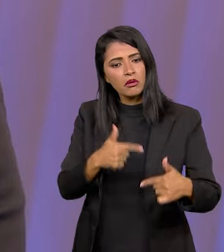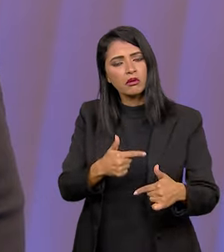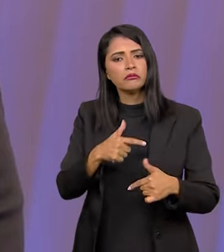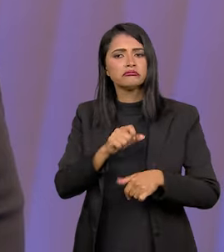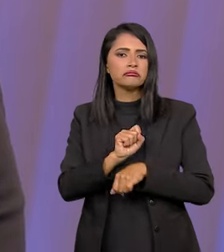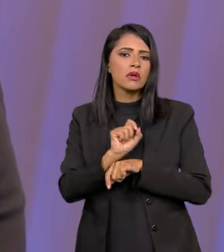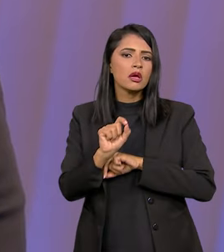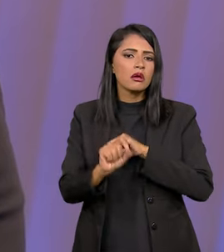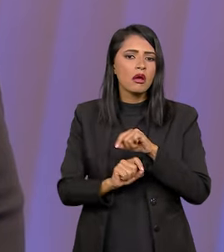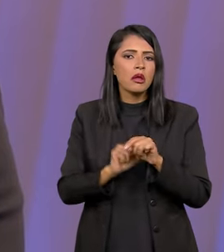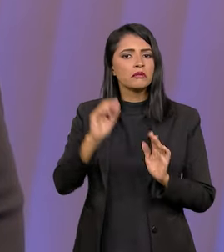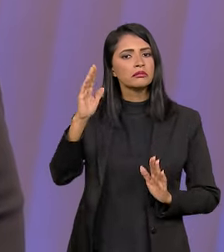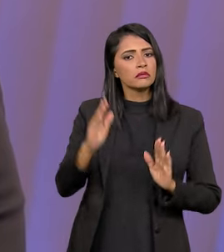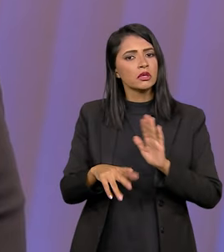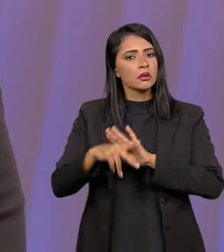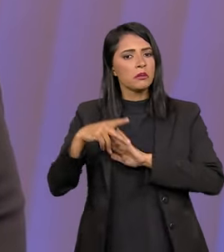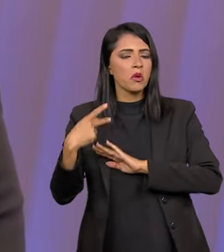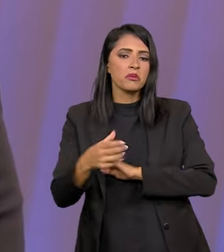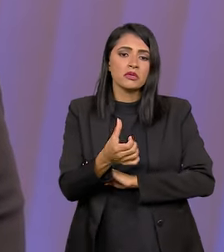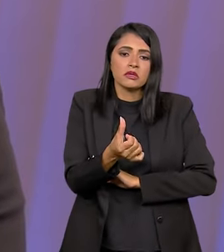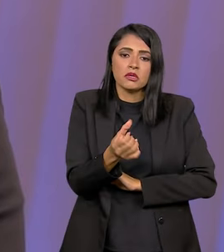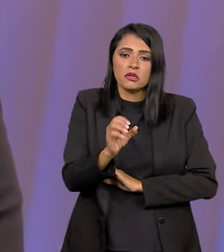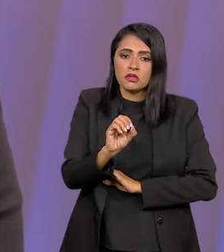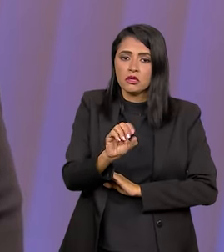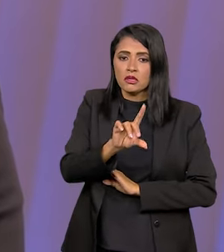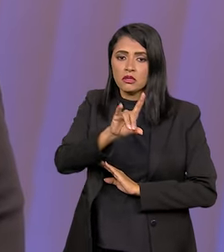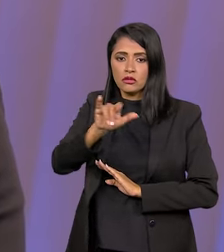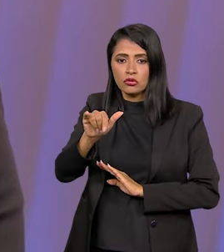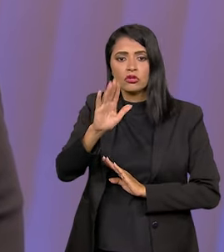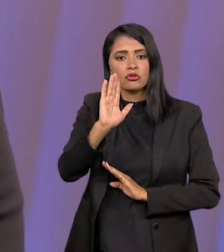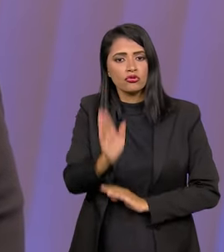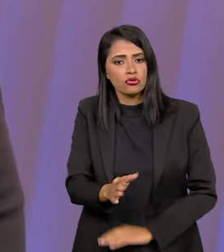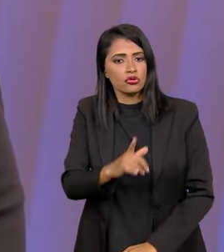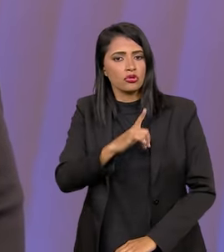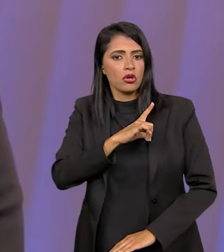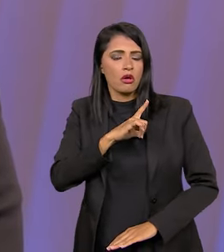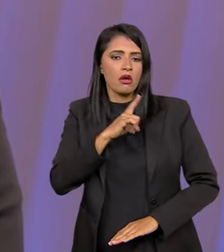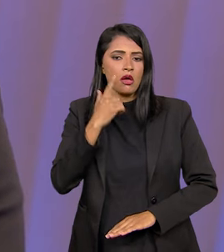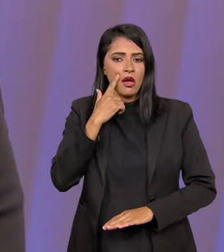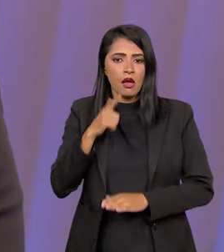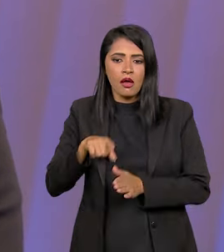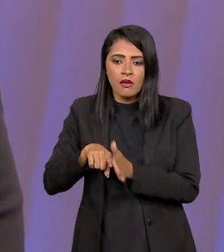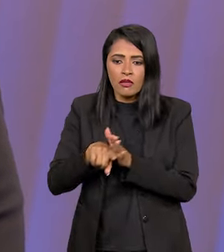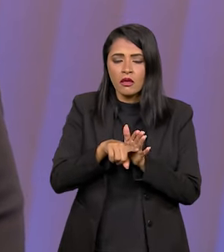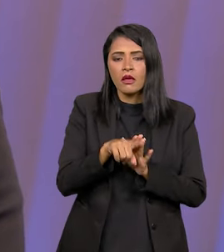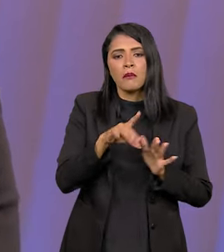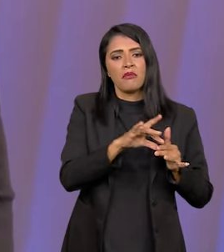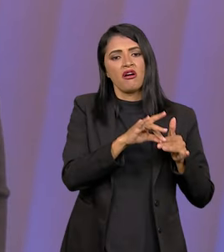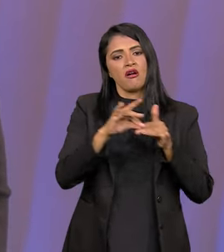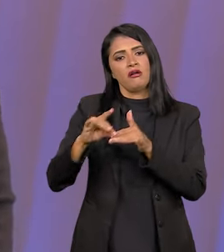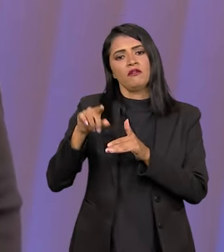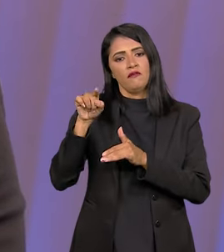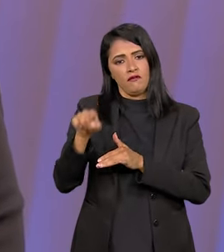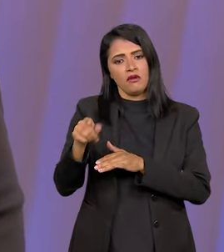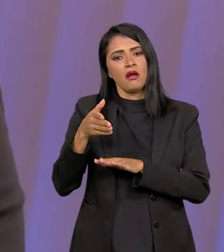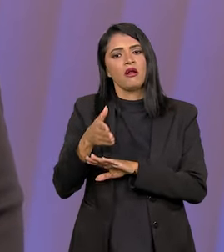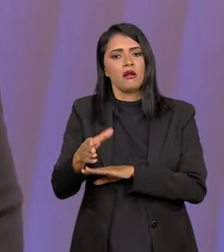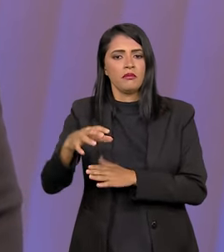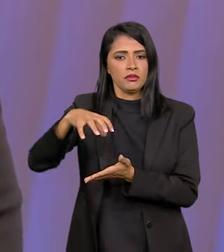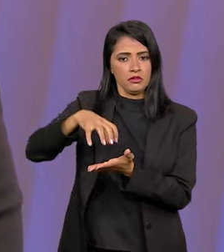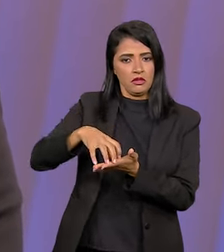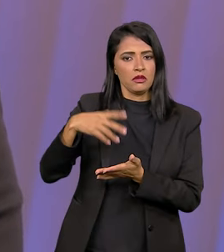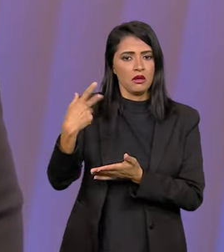gente está trabalhando e a gente espera, no prazo da comissão, de 60 dias, já ter esse estudo, para a gente enviar, então,